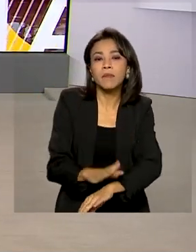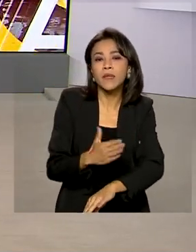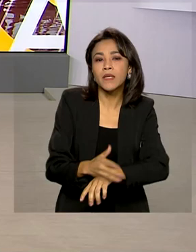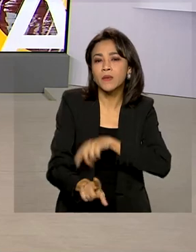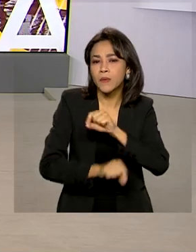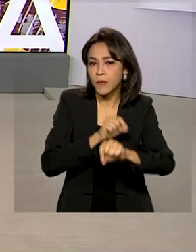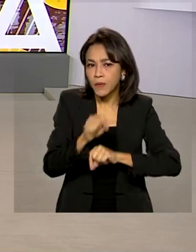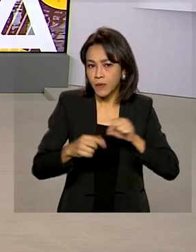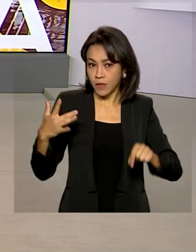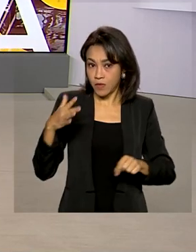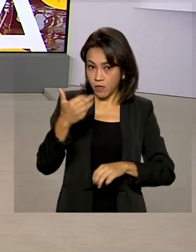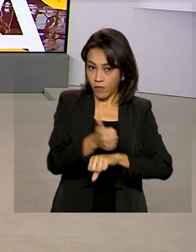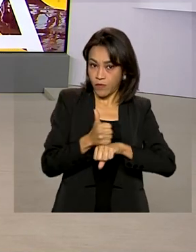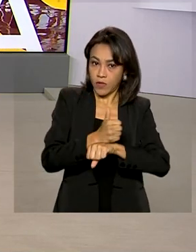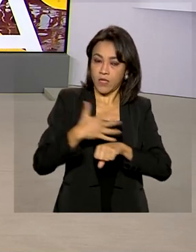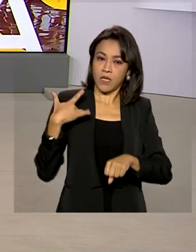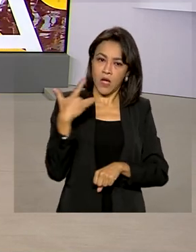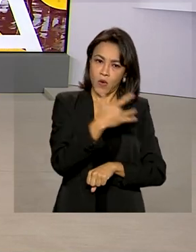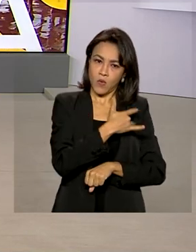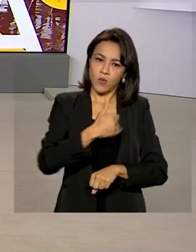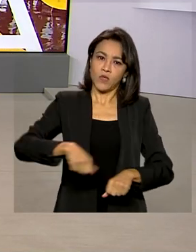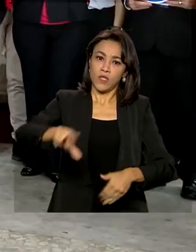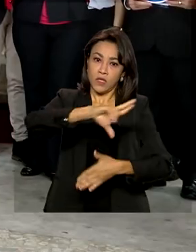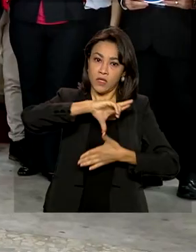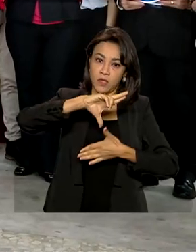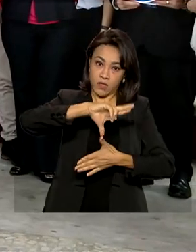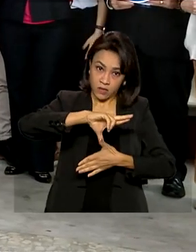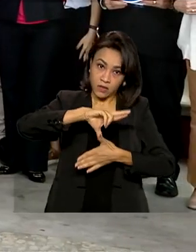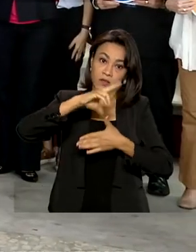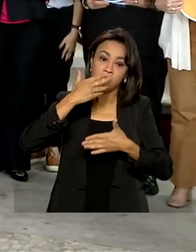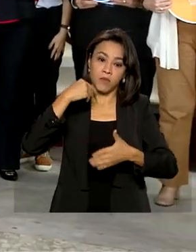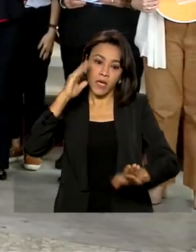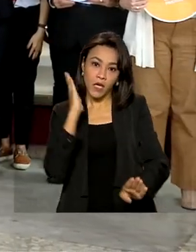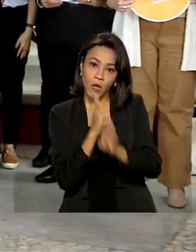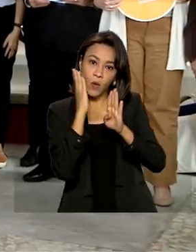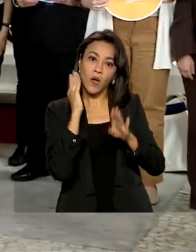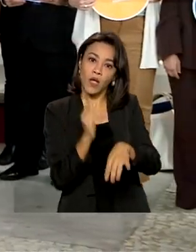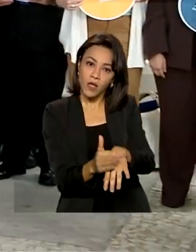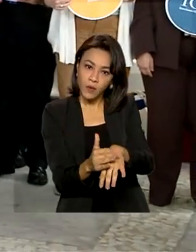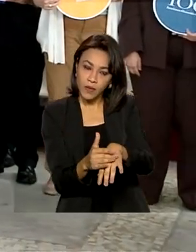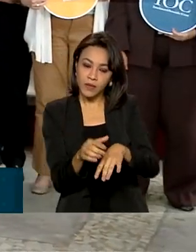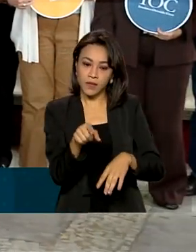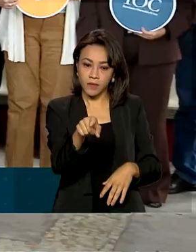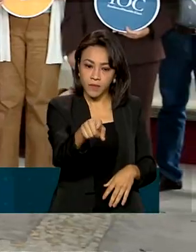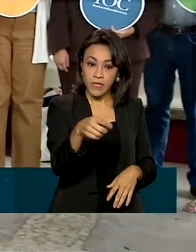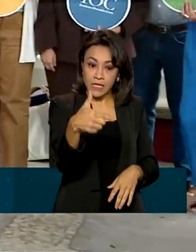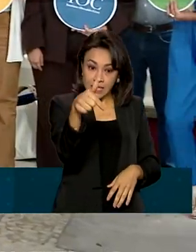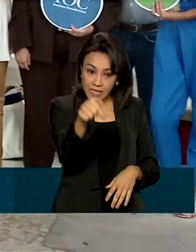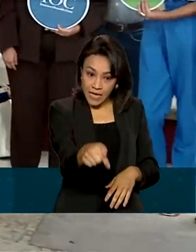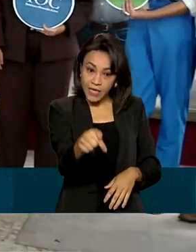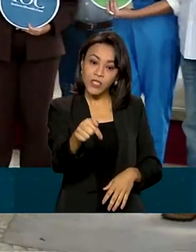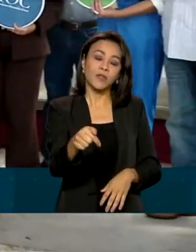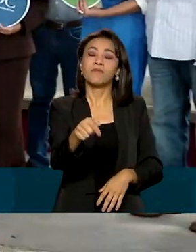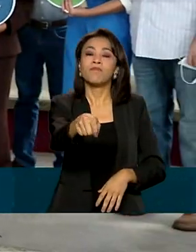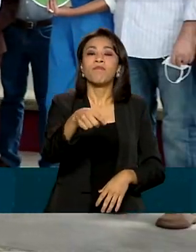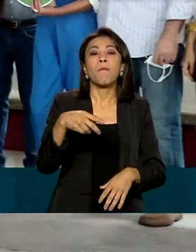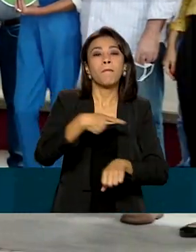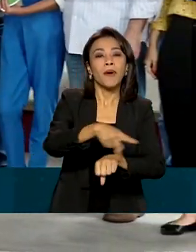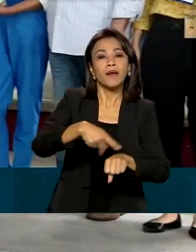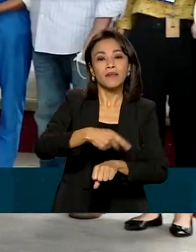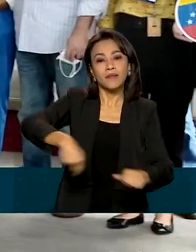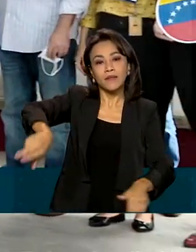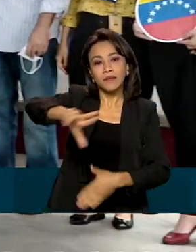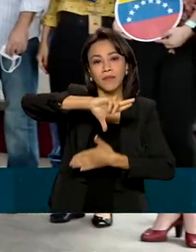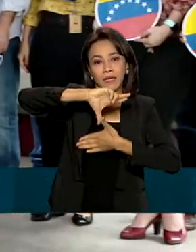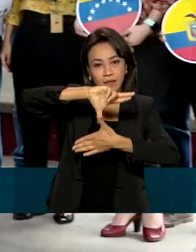-americanos para identificar casos da doença. Profissionais de saúde de sete países da América Latina estão no Rio